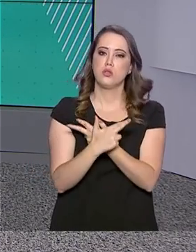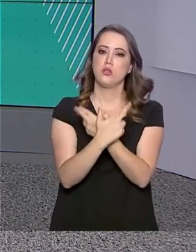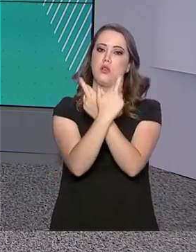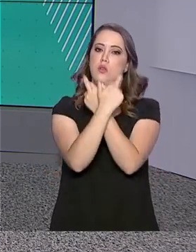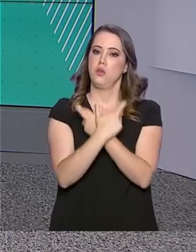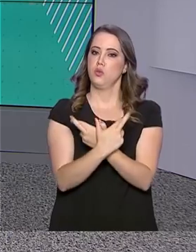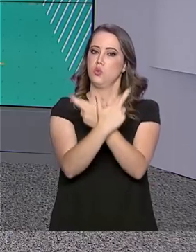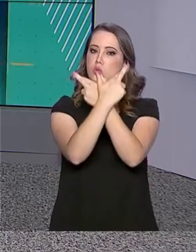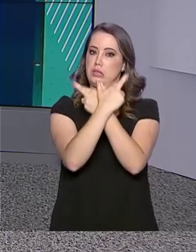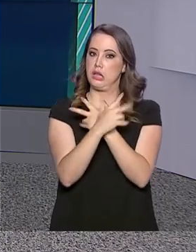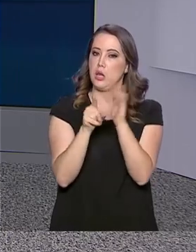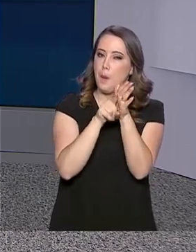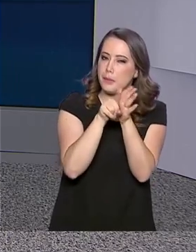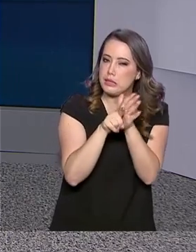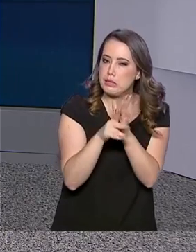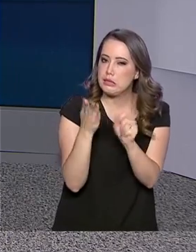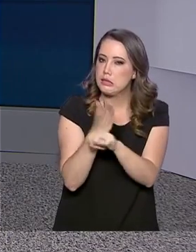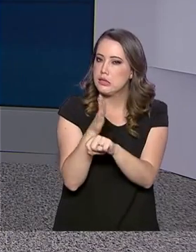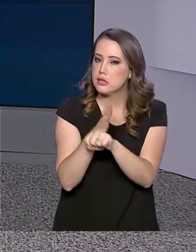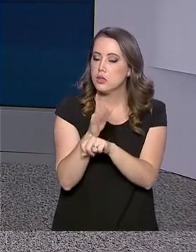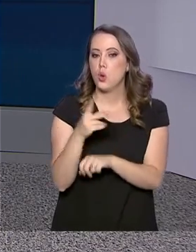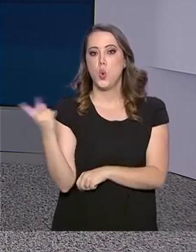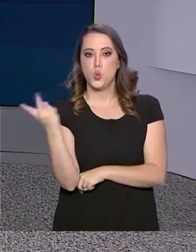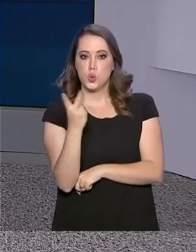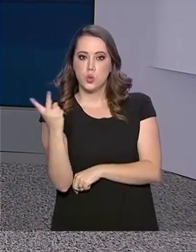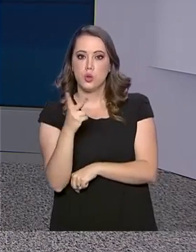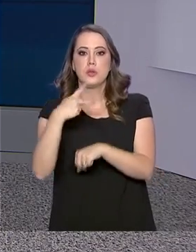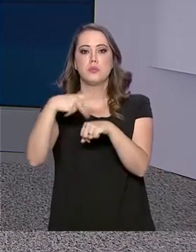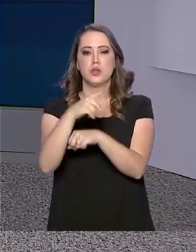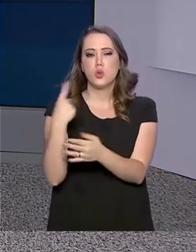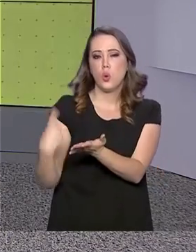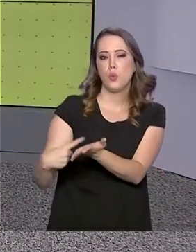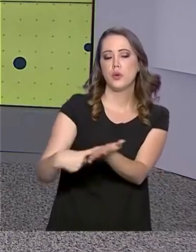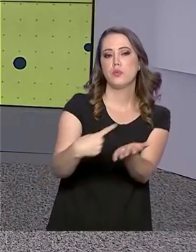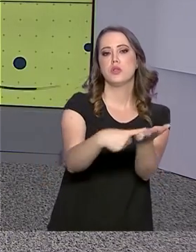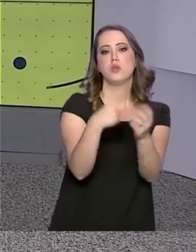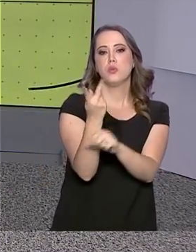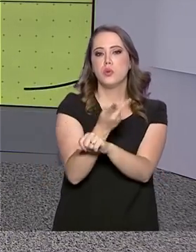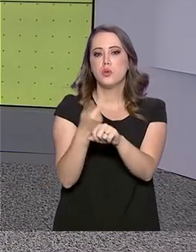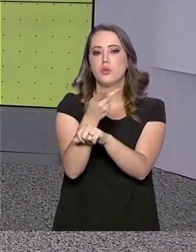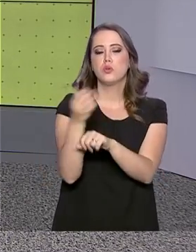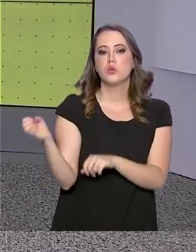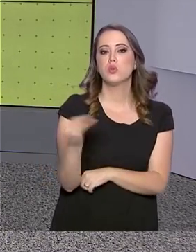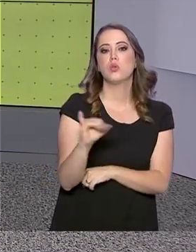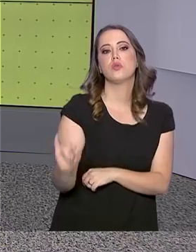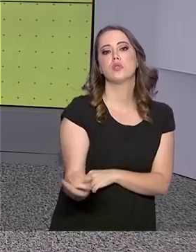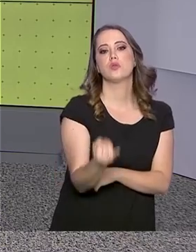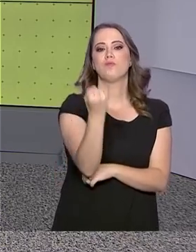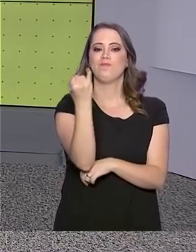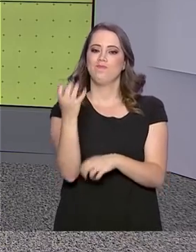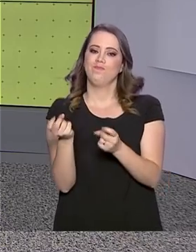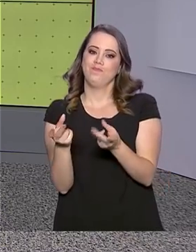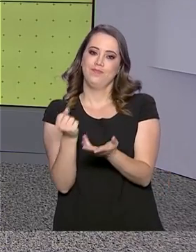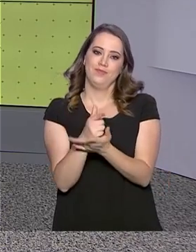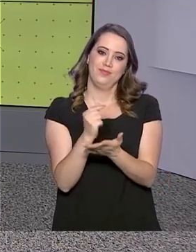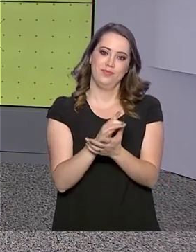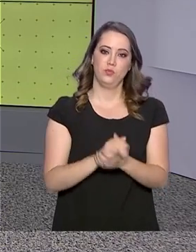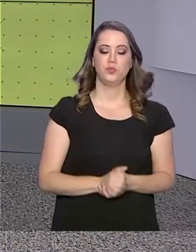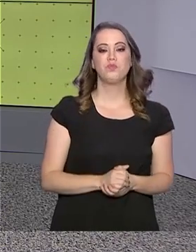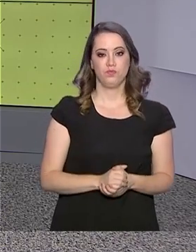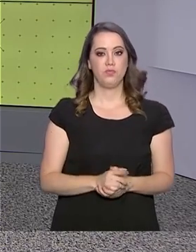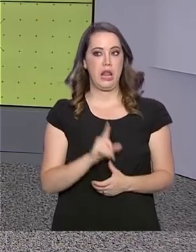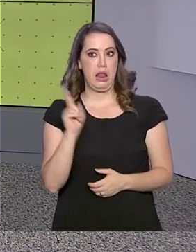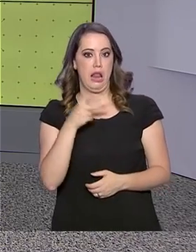projetos de pesquisa e treinamento. Os dois países concordaram em continuar buscando novas oportunidades de negócios.